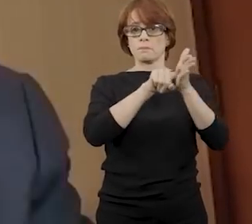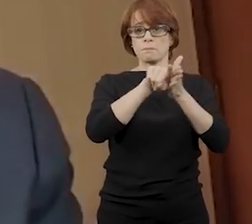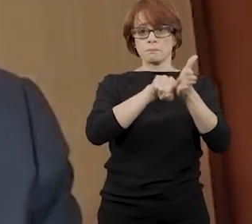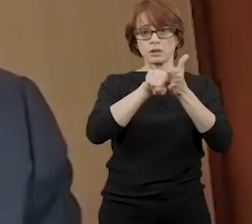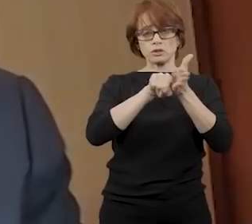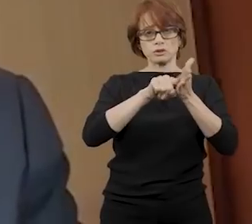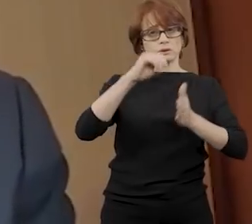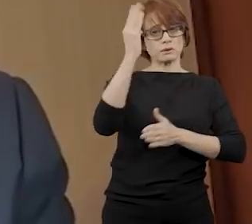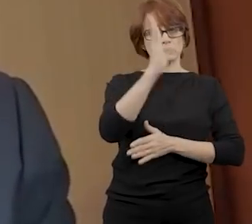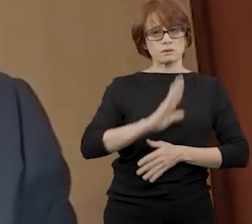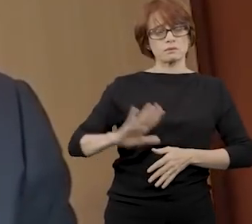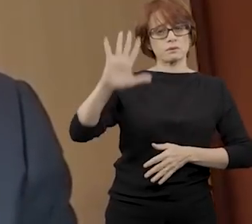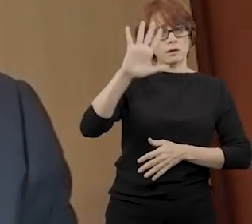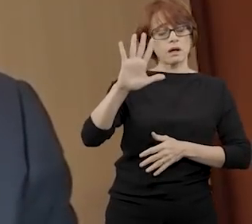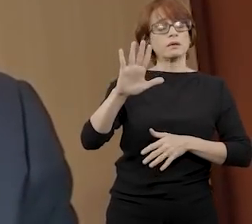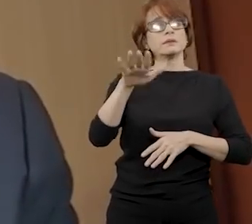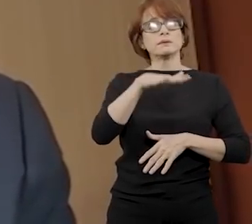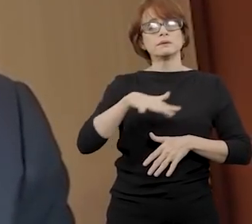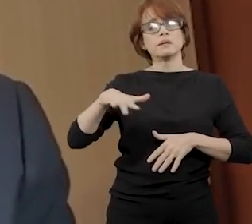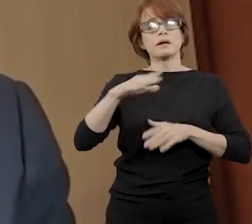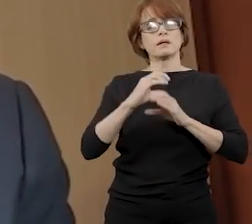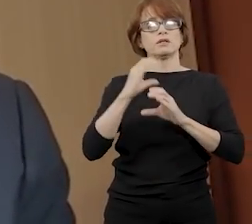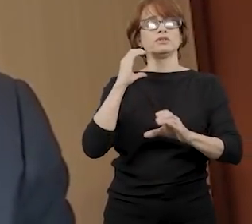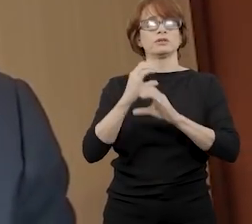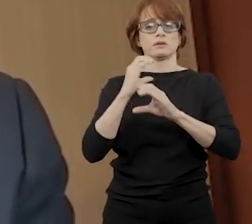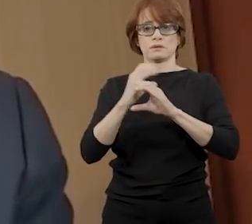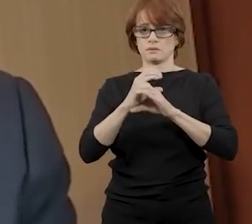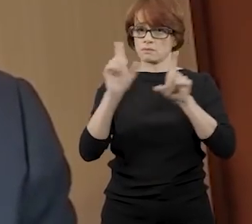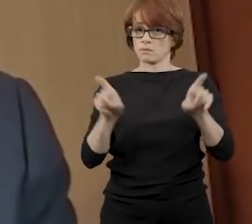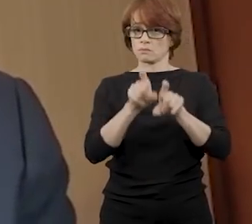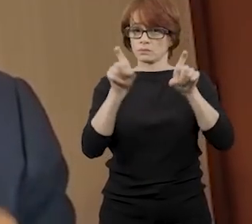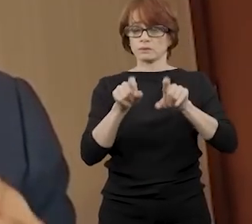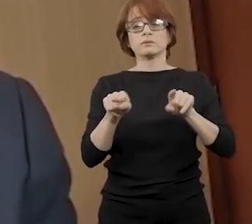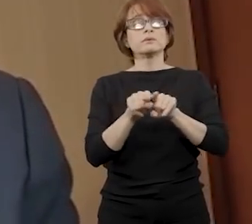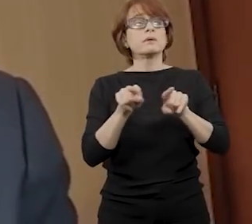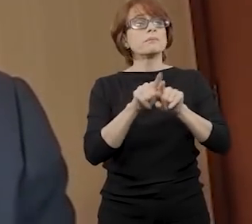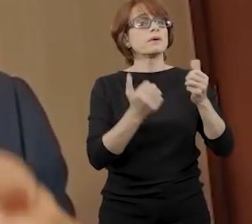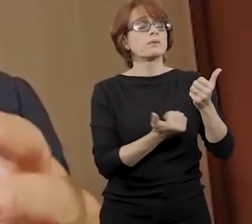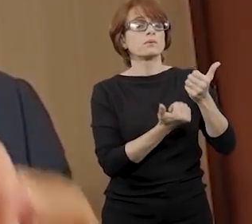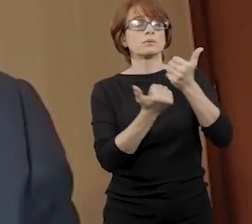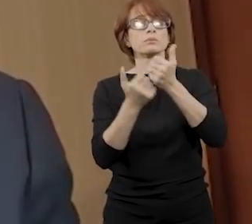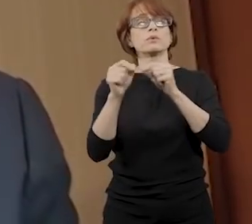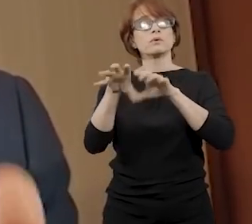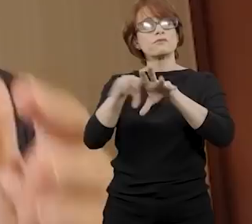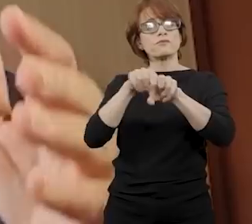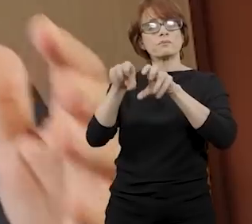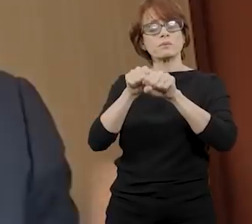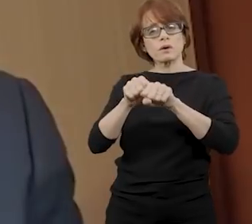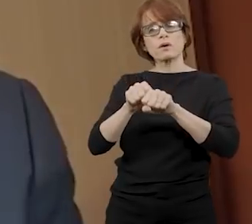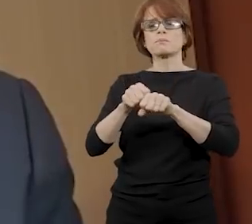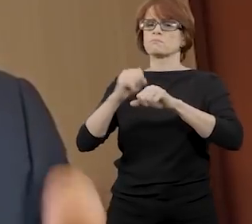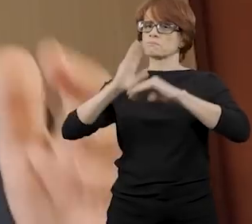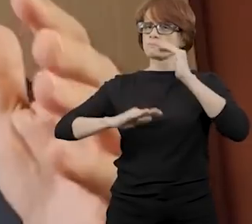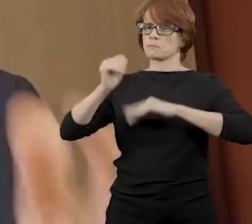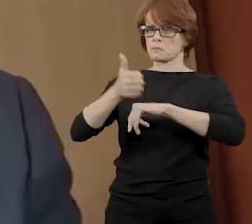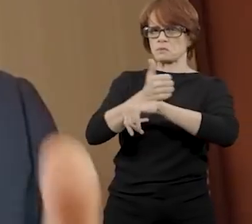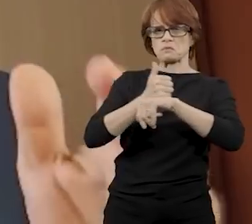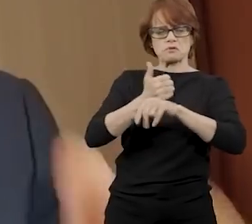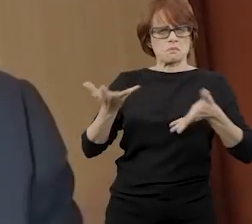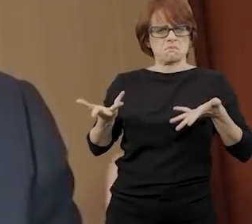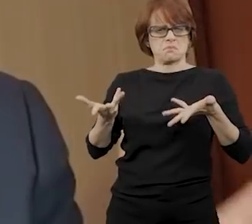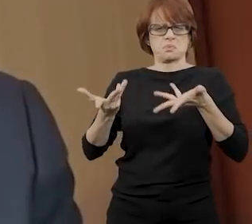nacional na área de engenharia de computação e ainda contribuiu para a formação de profissionais